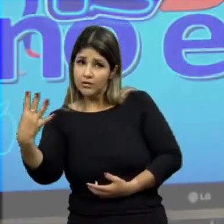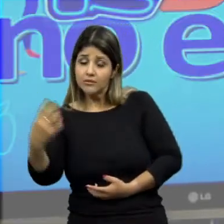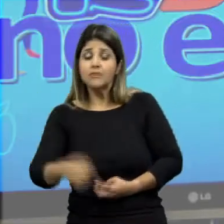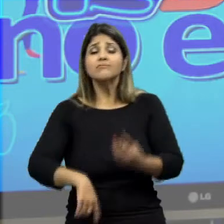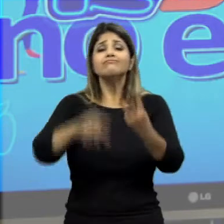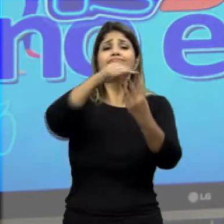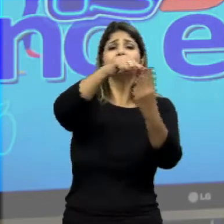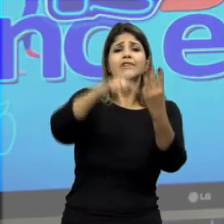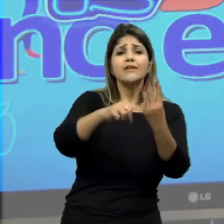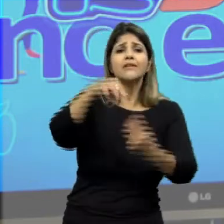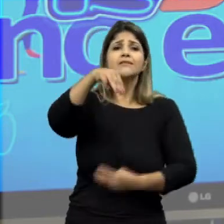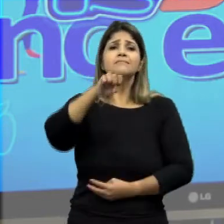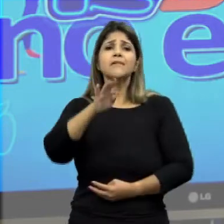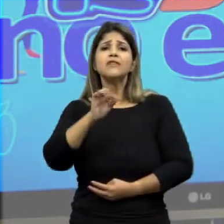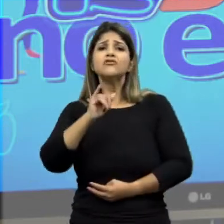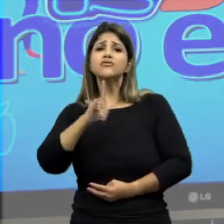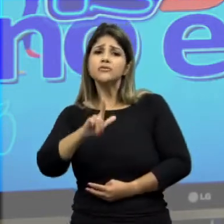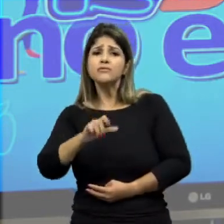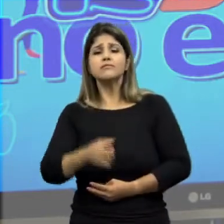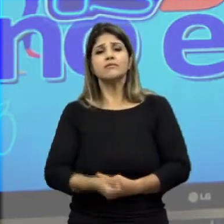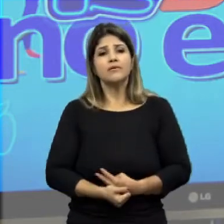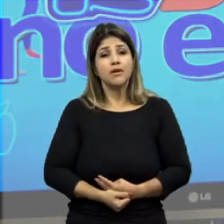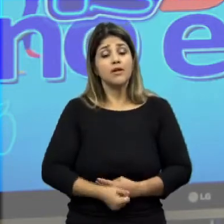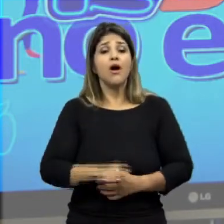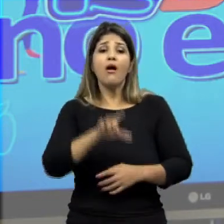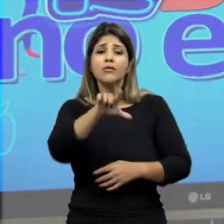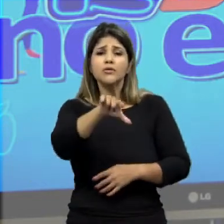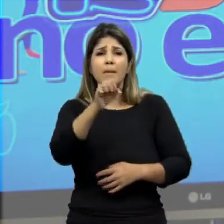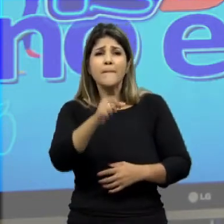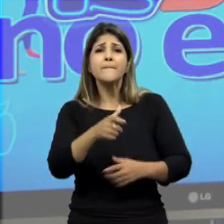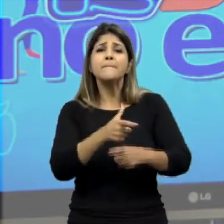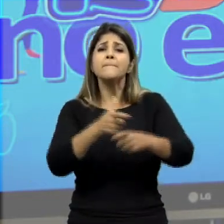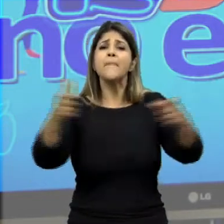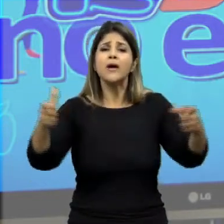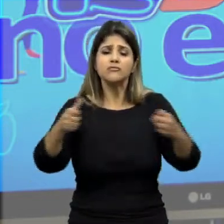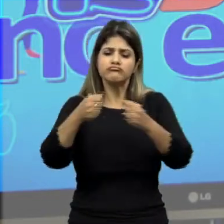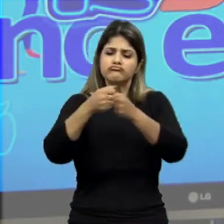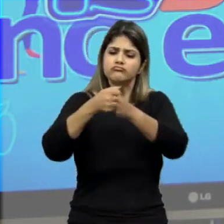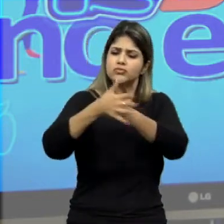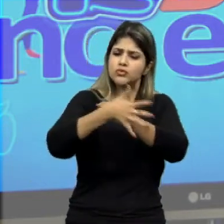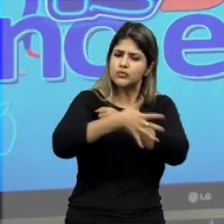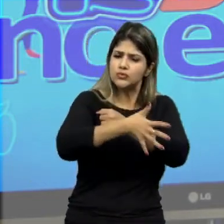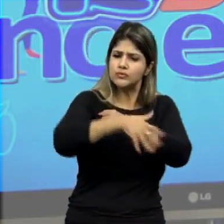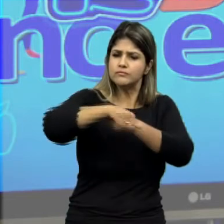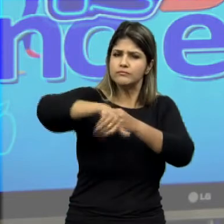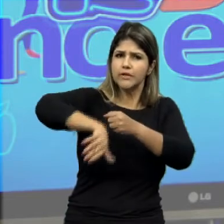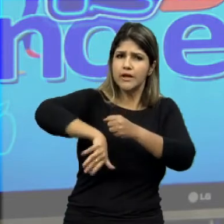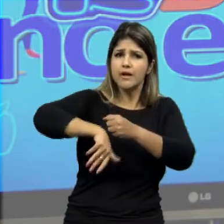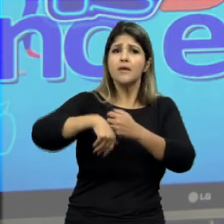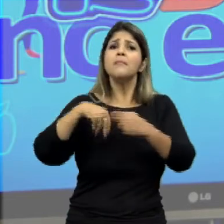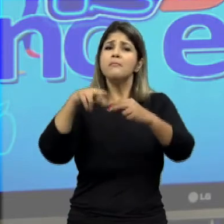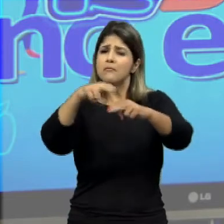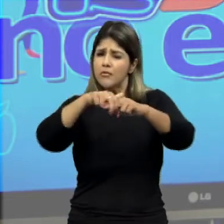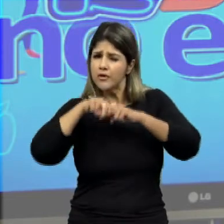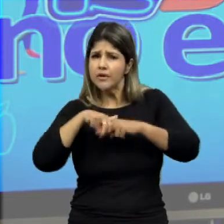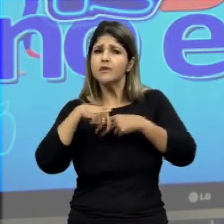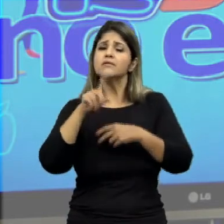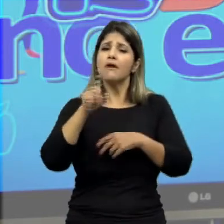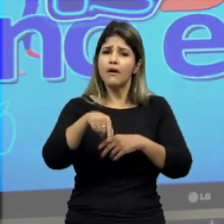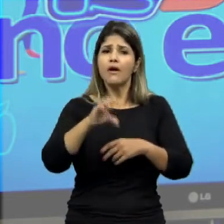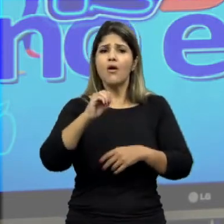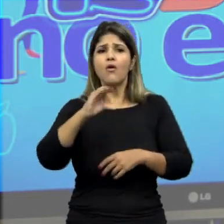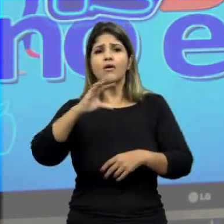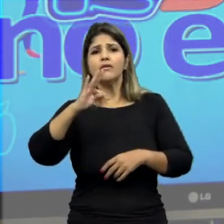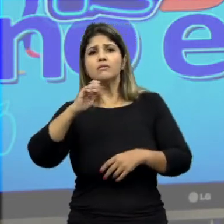Então nós temos três metils. De todas as nossas alternativas, é a que tem o maior número de ramificações. Portanto, é a que tem uma